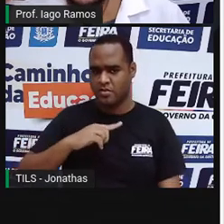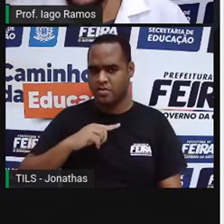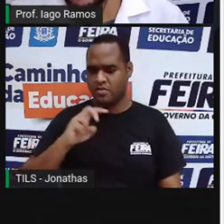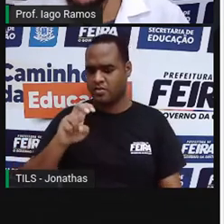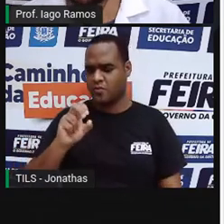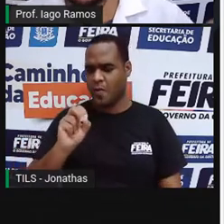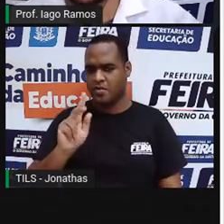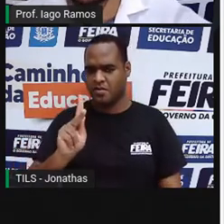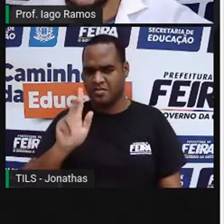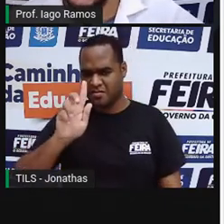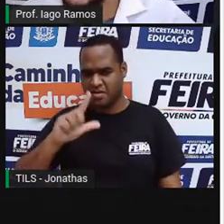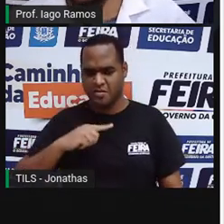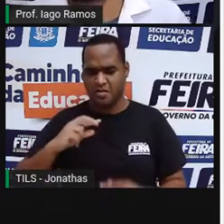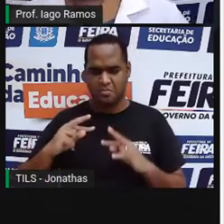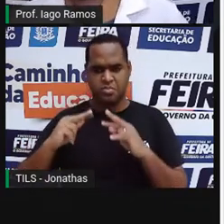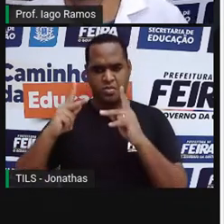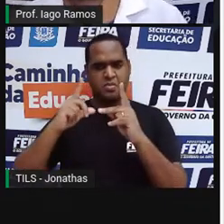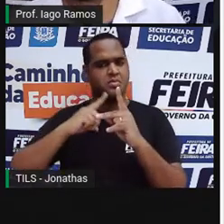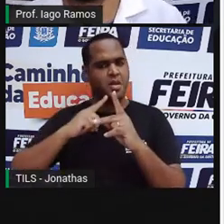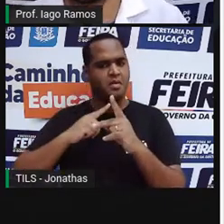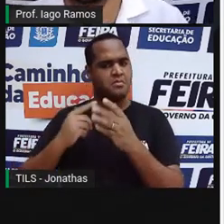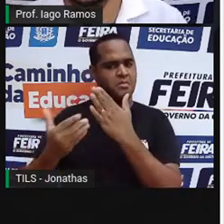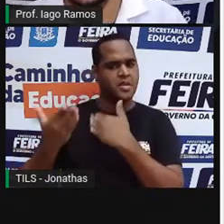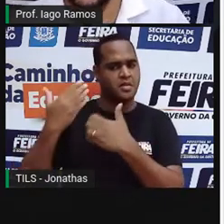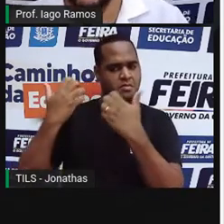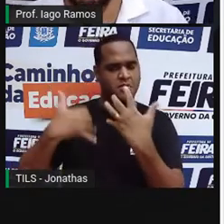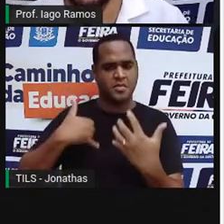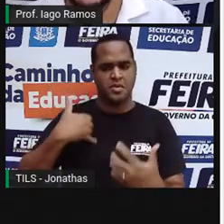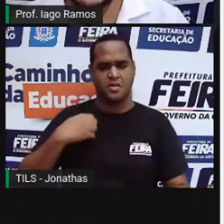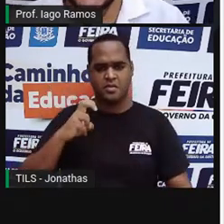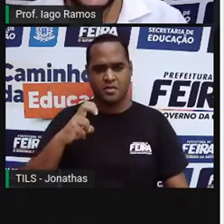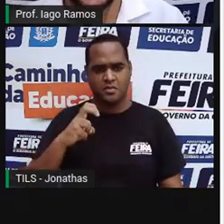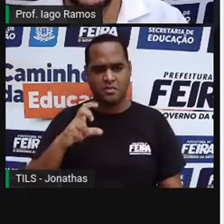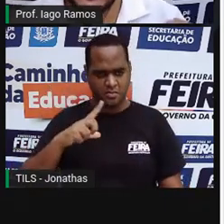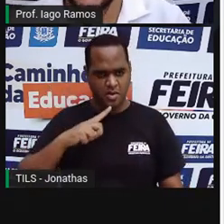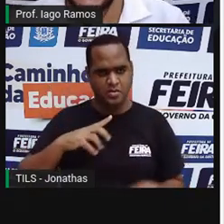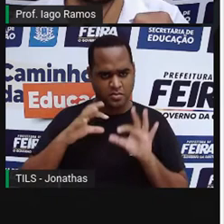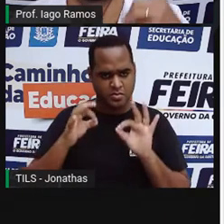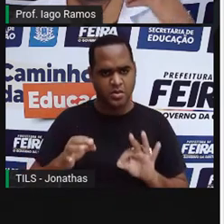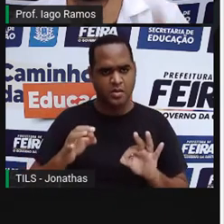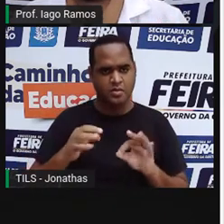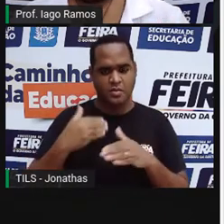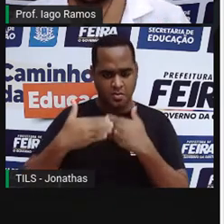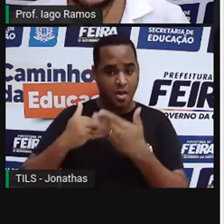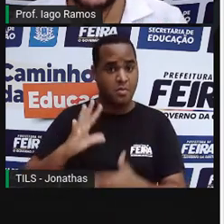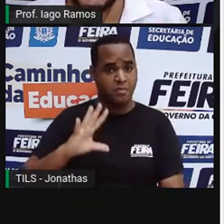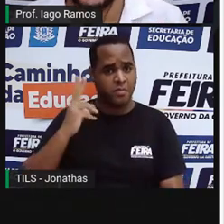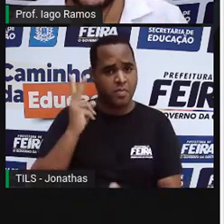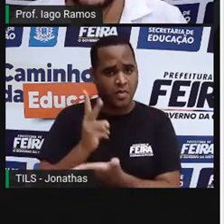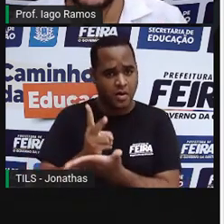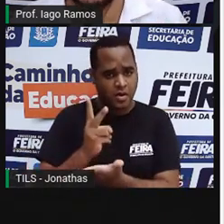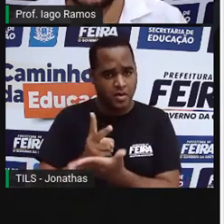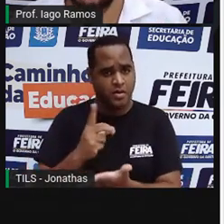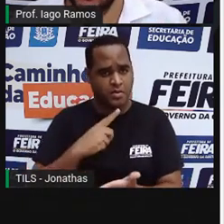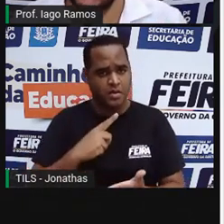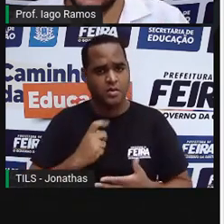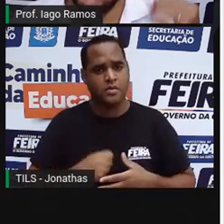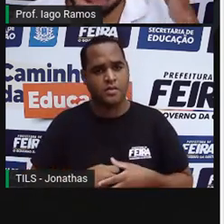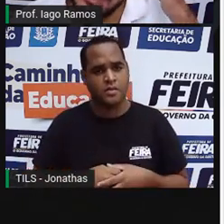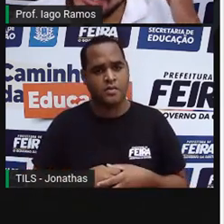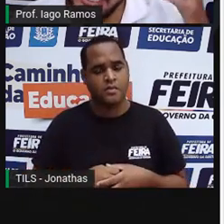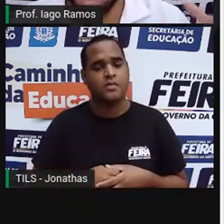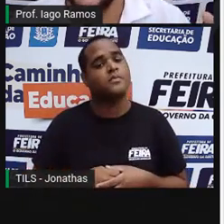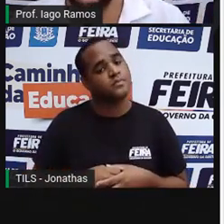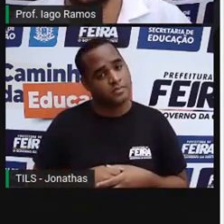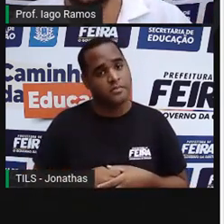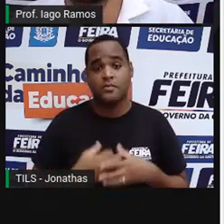kg? Ter o dobro de kg que ela tinha quando ela tinha 5 anos? É certo? Isso vai acontecer sempre? Bom, então